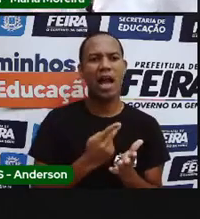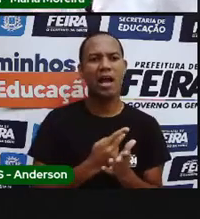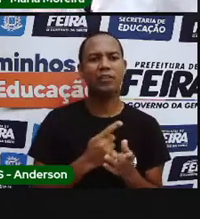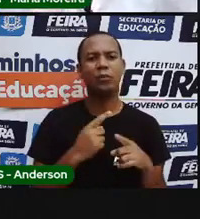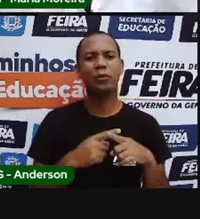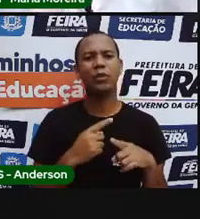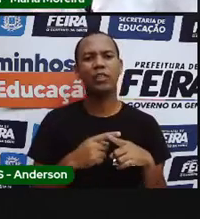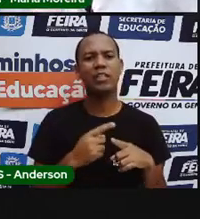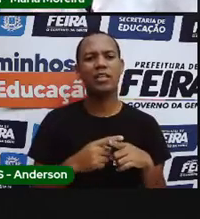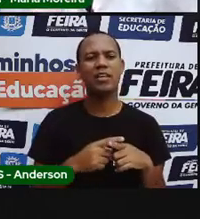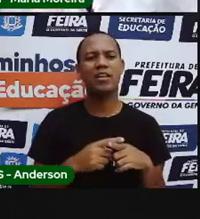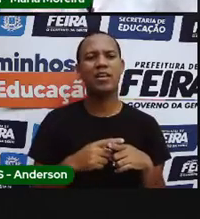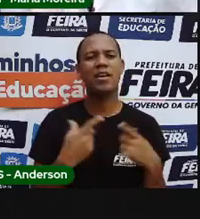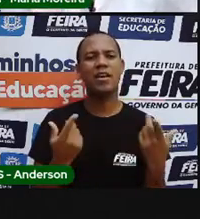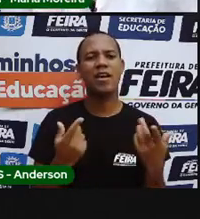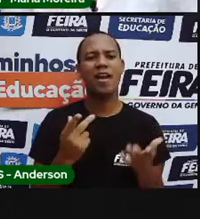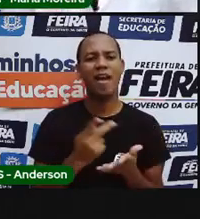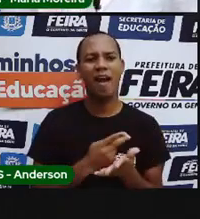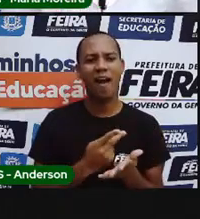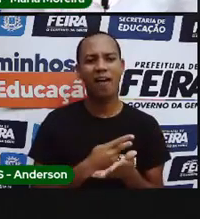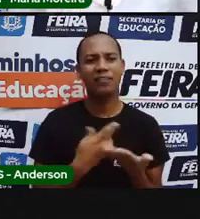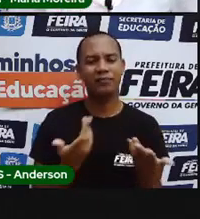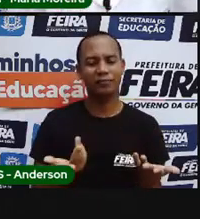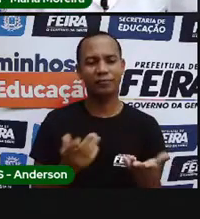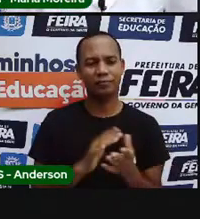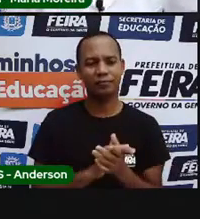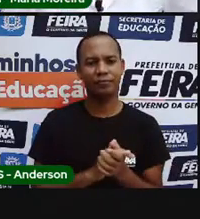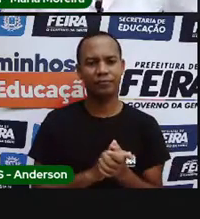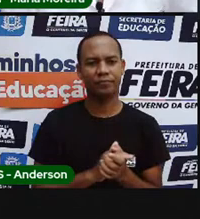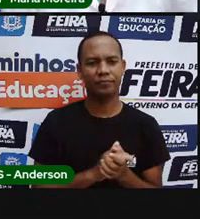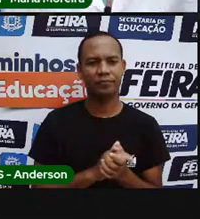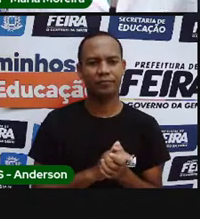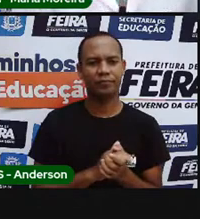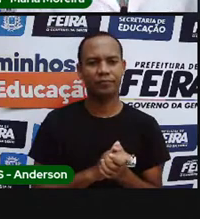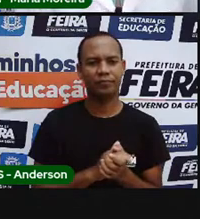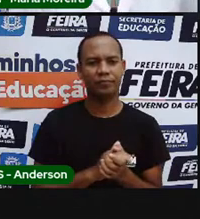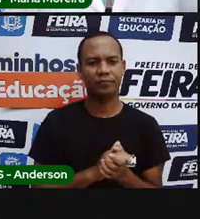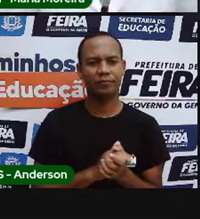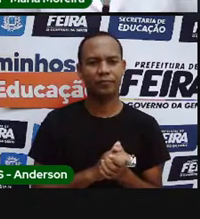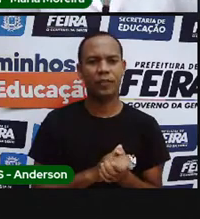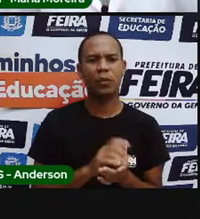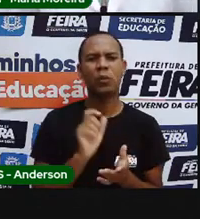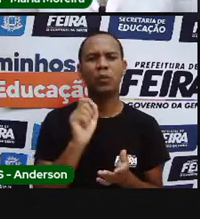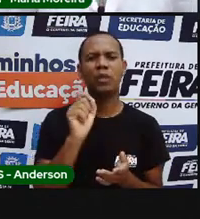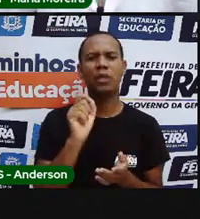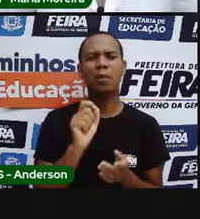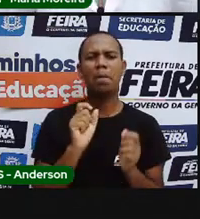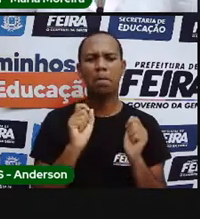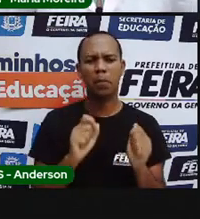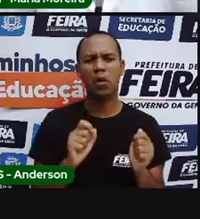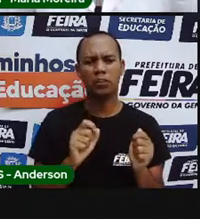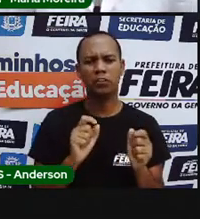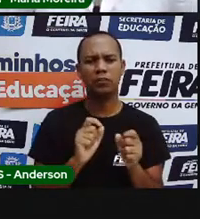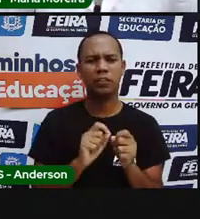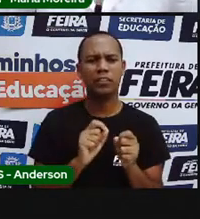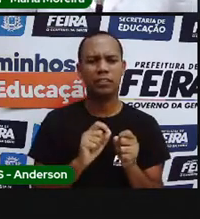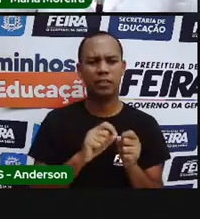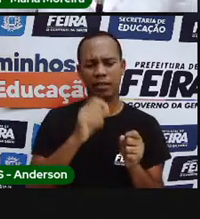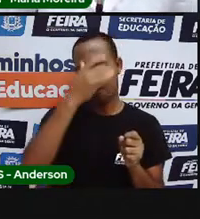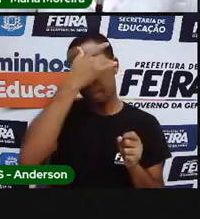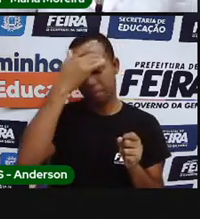O que você acha que é errado? Questão 3 O que pode ser feito para que as pessoas